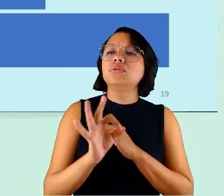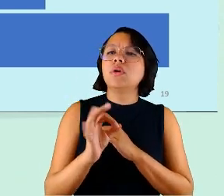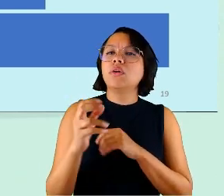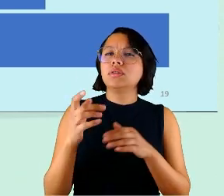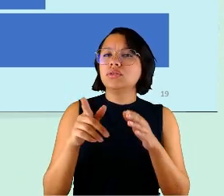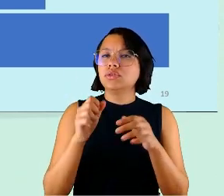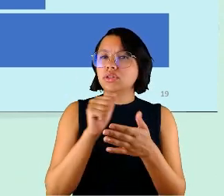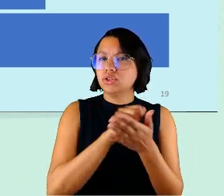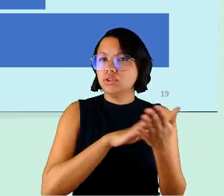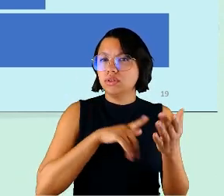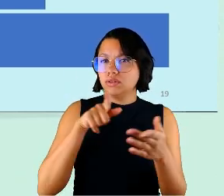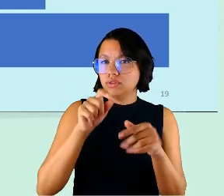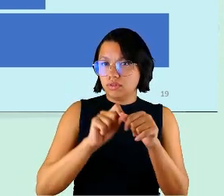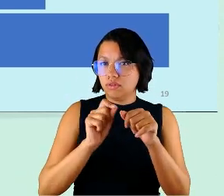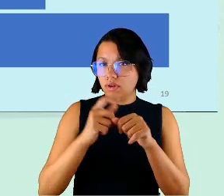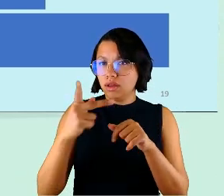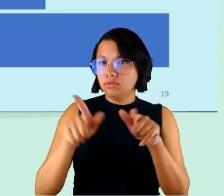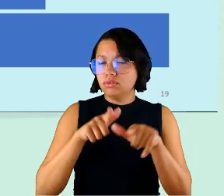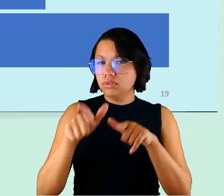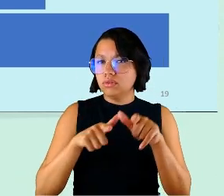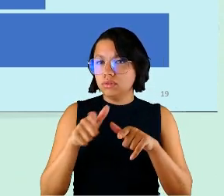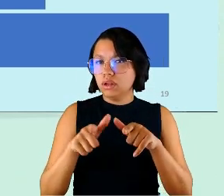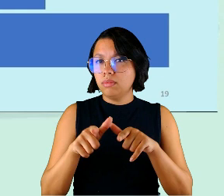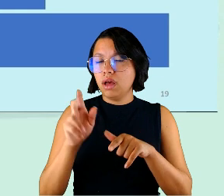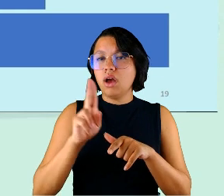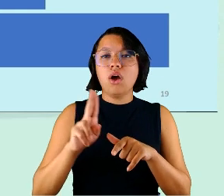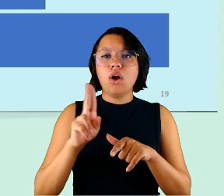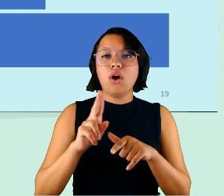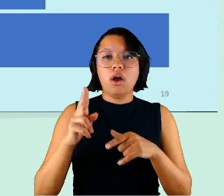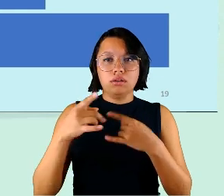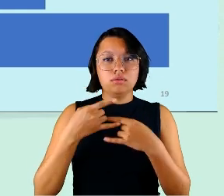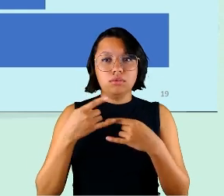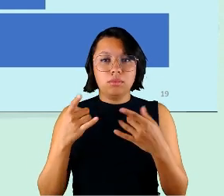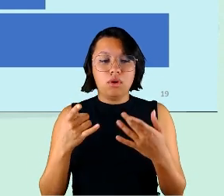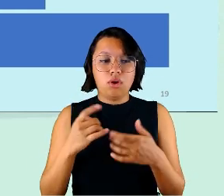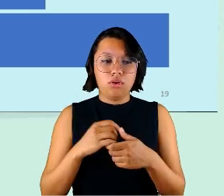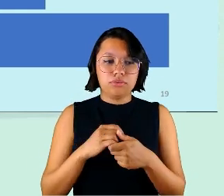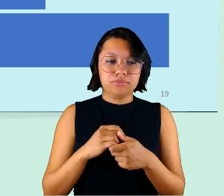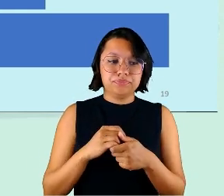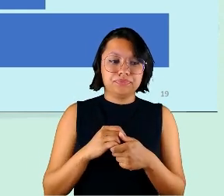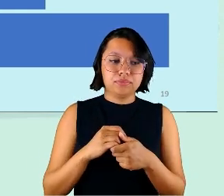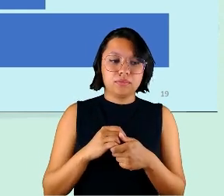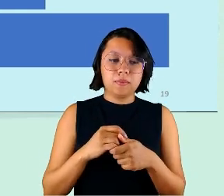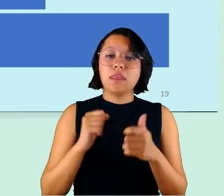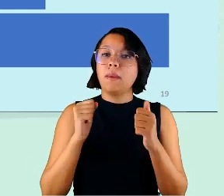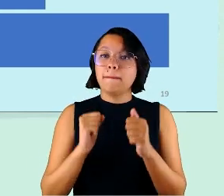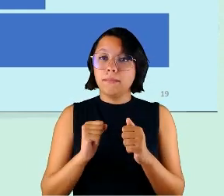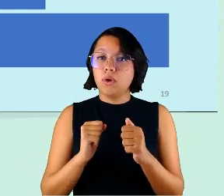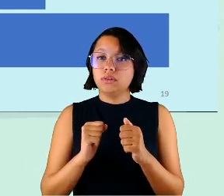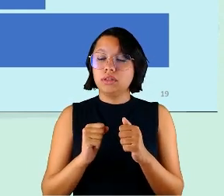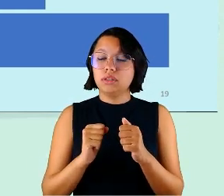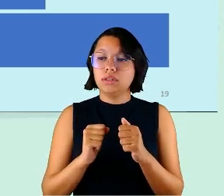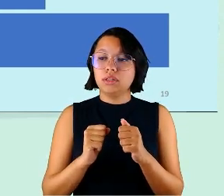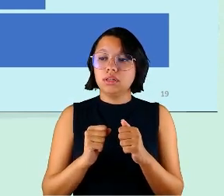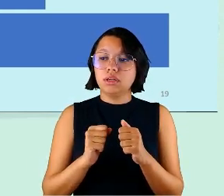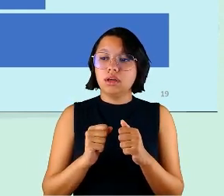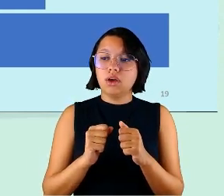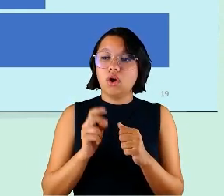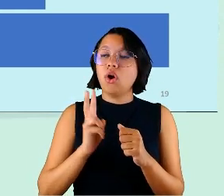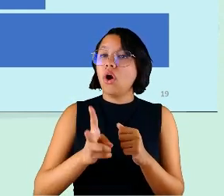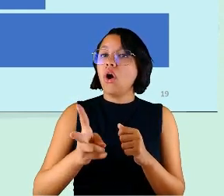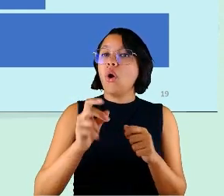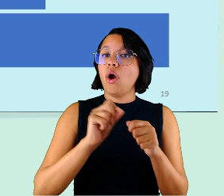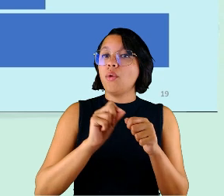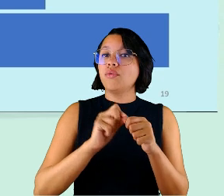você realiza no seu trabalho por meio de trabalho remoto que você poderia manter se fazendo